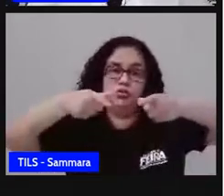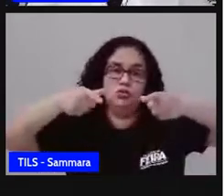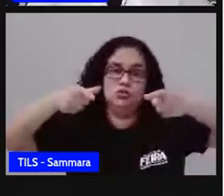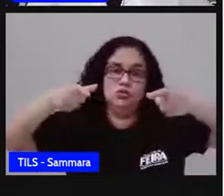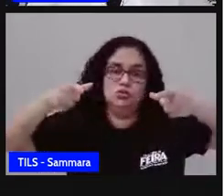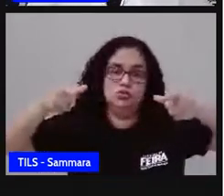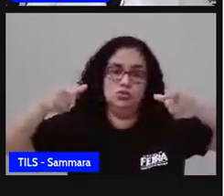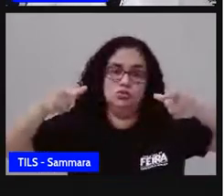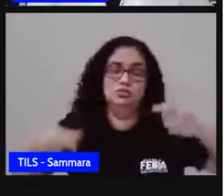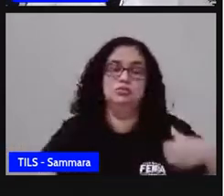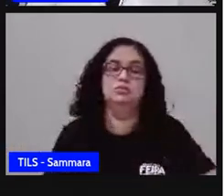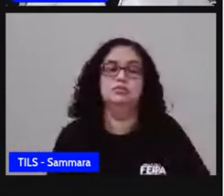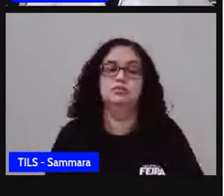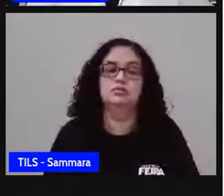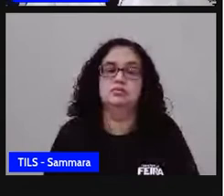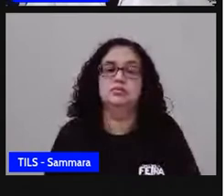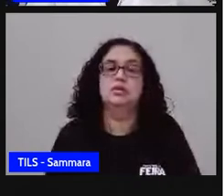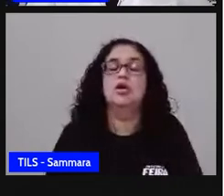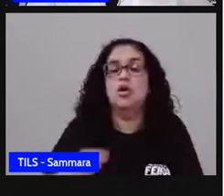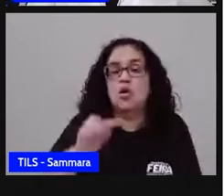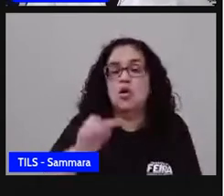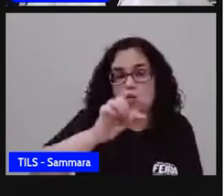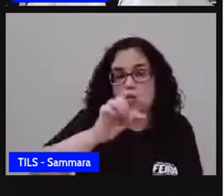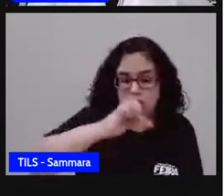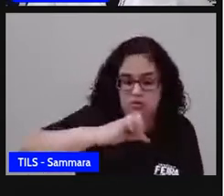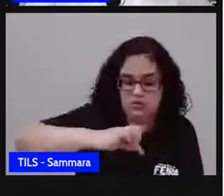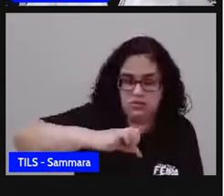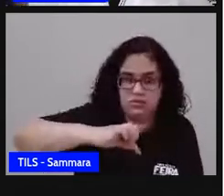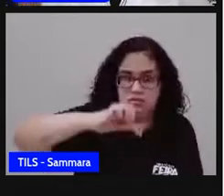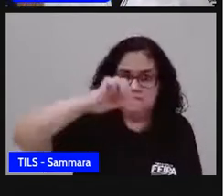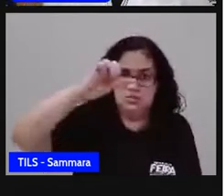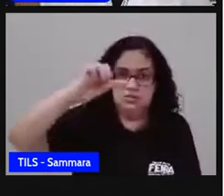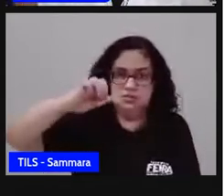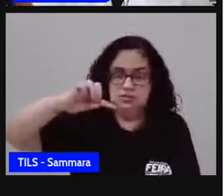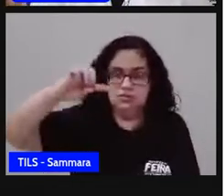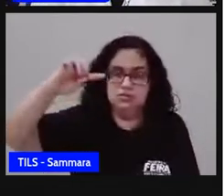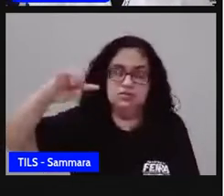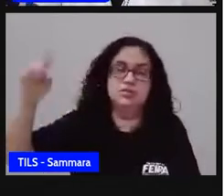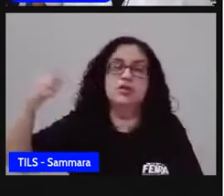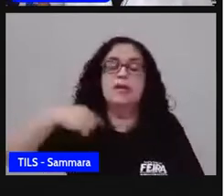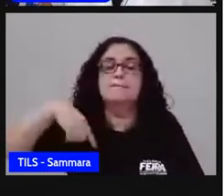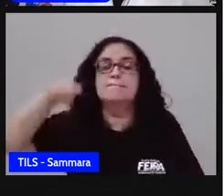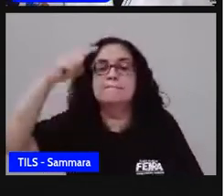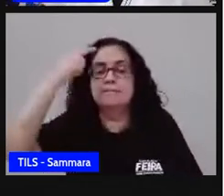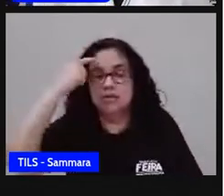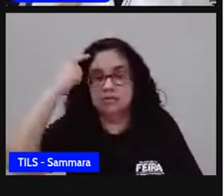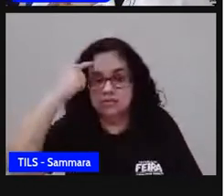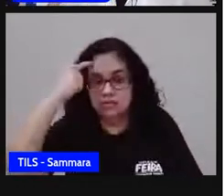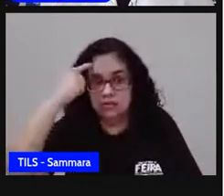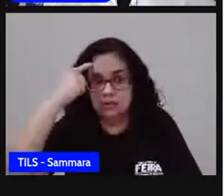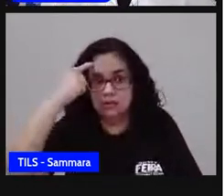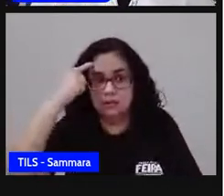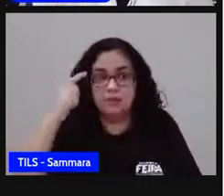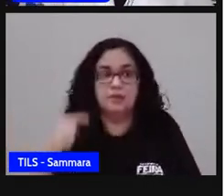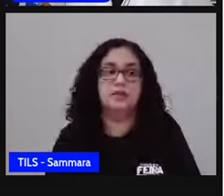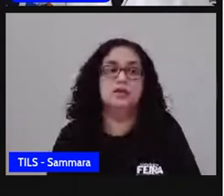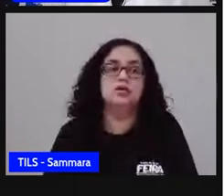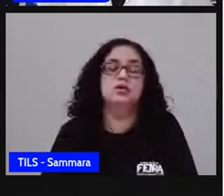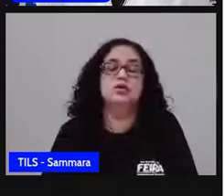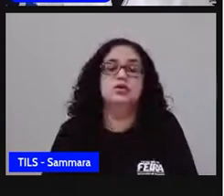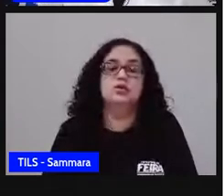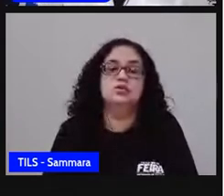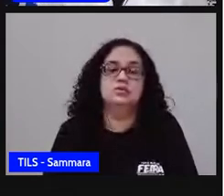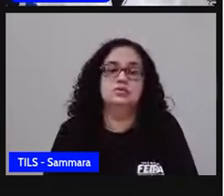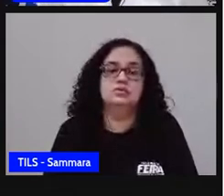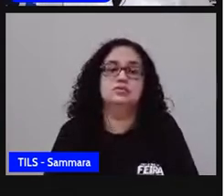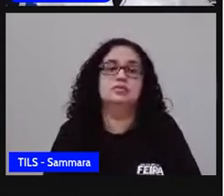data. E qual é a mensagem que ele nos traz? O que é que ele nos faz refletir? Ele nos faz refletir